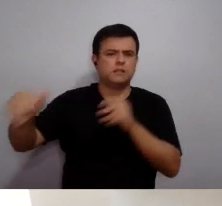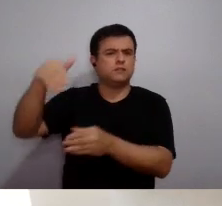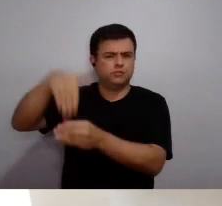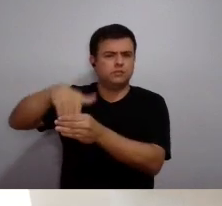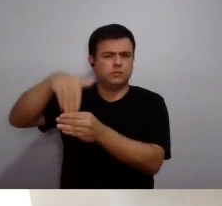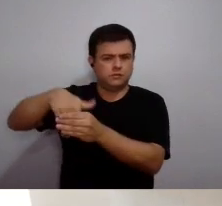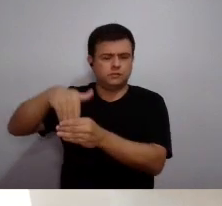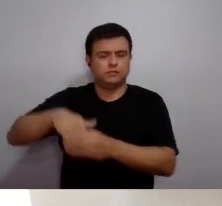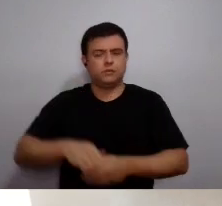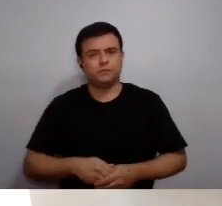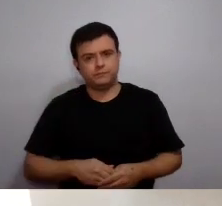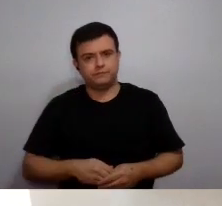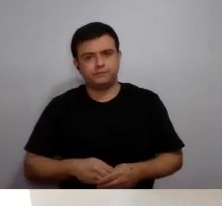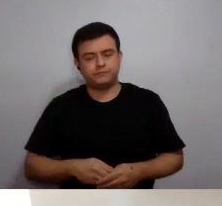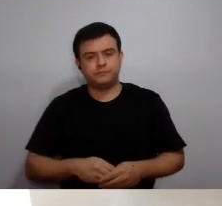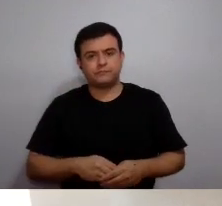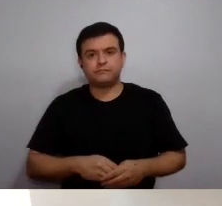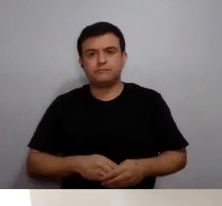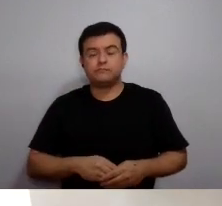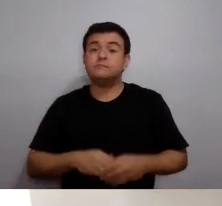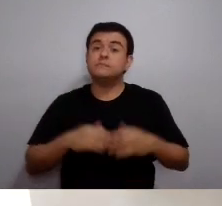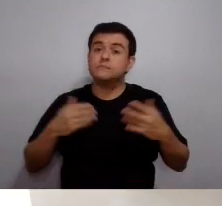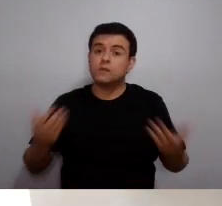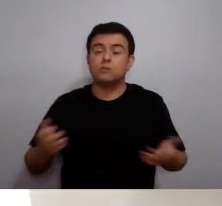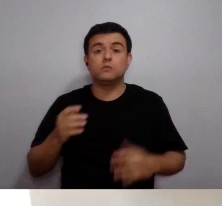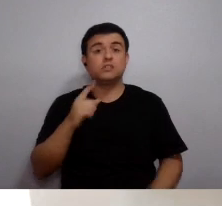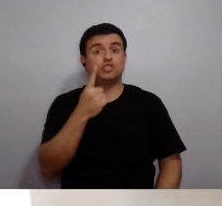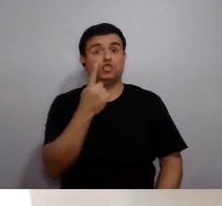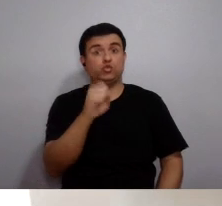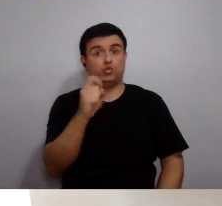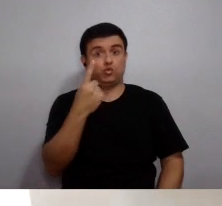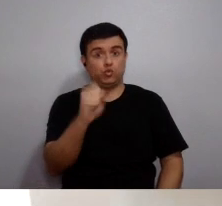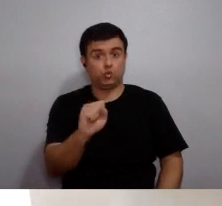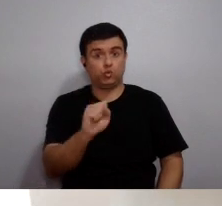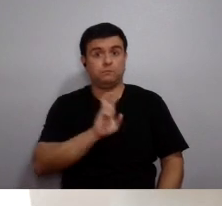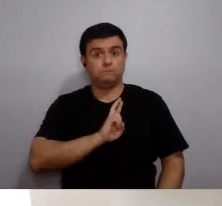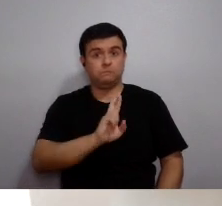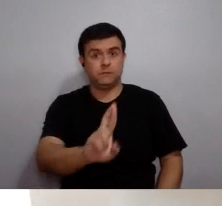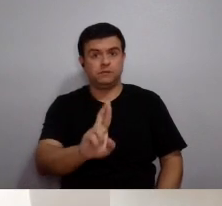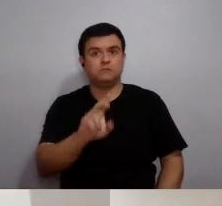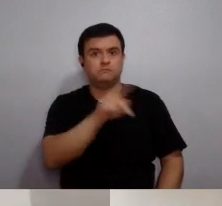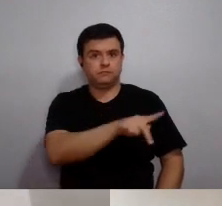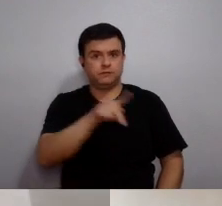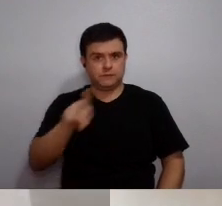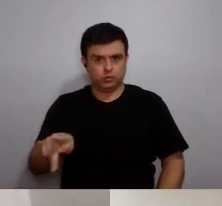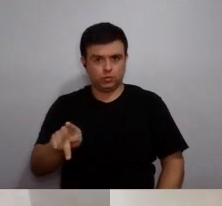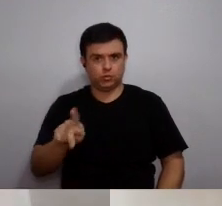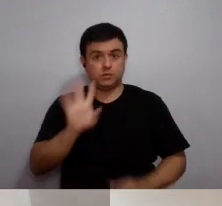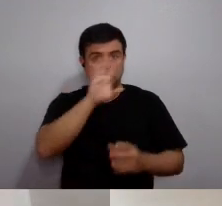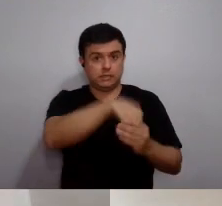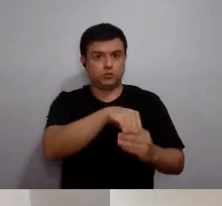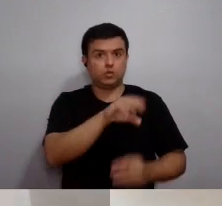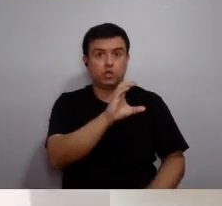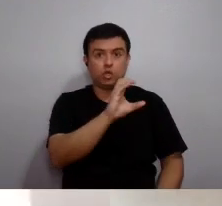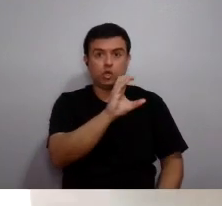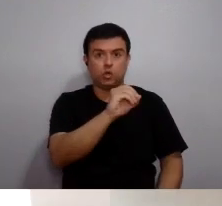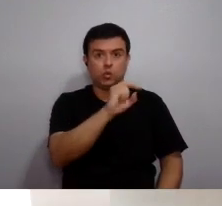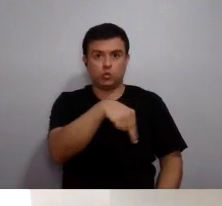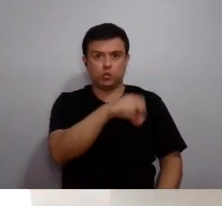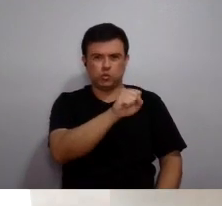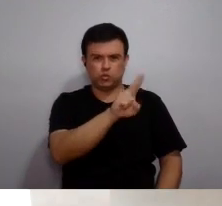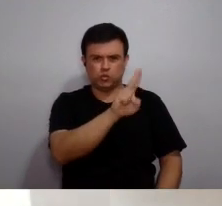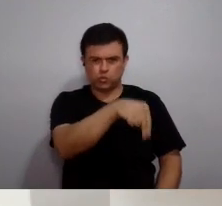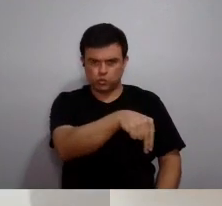sua própria, o seu próprio processo. Então, são 18 representantes docentes para o